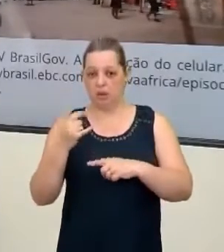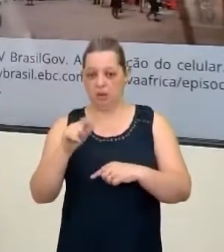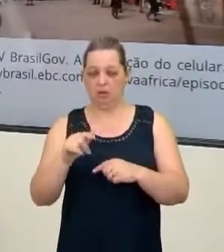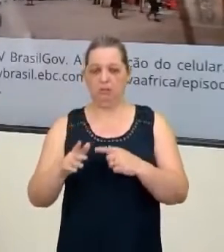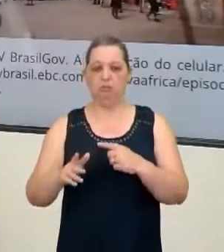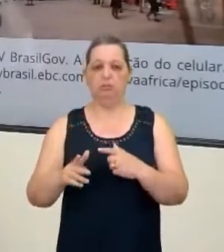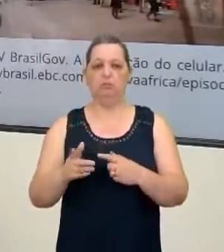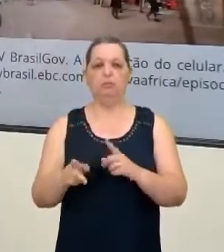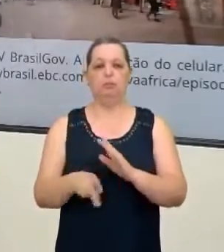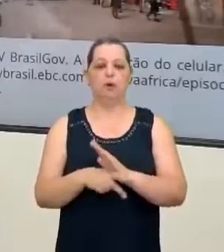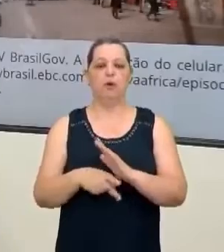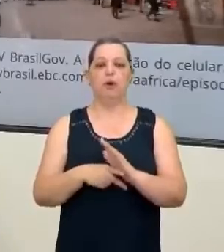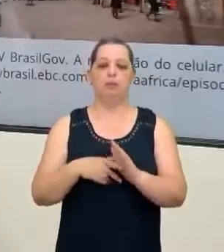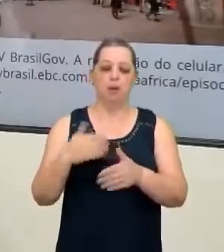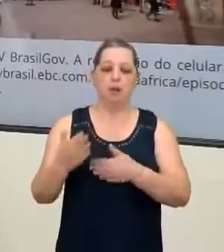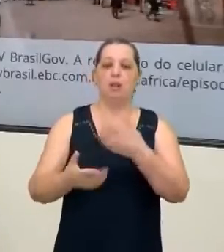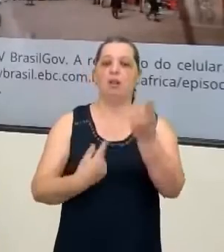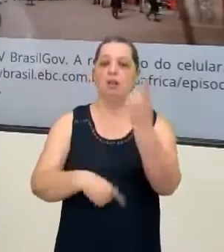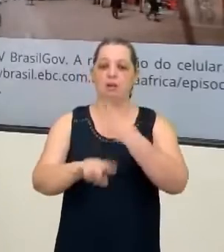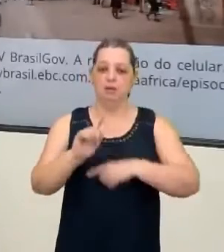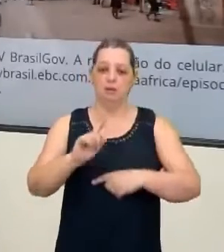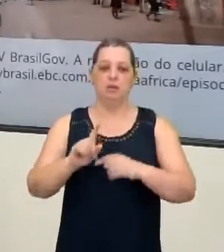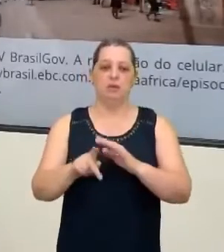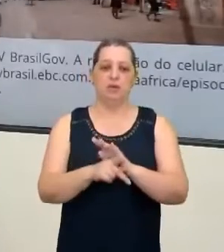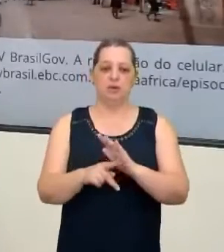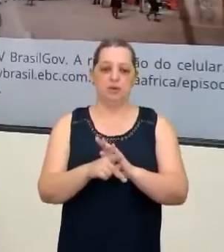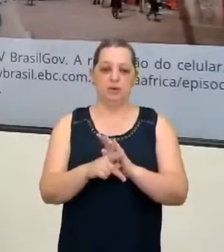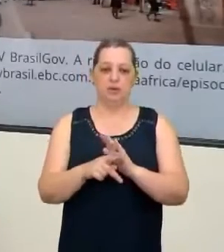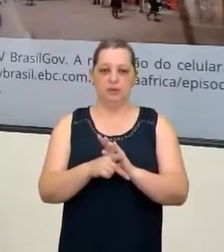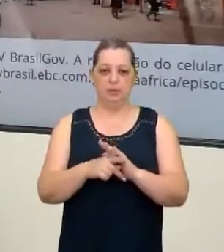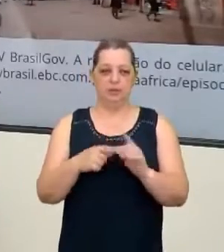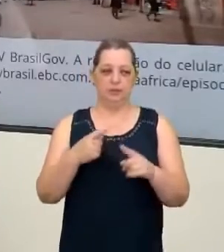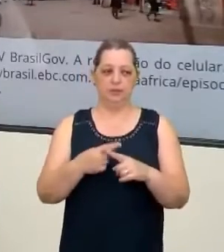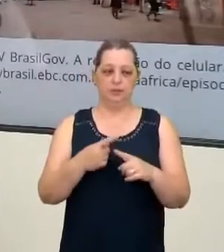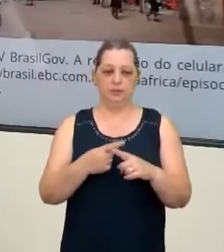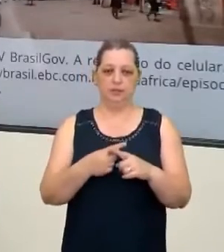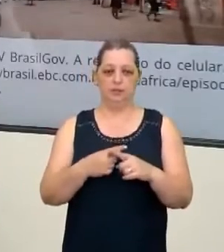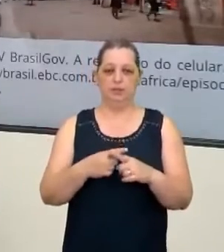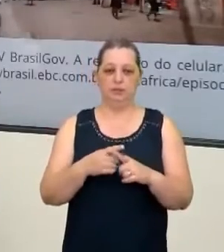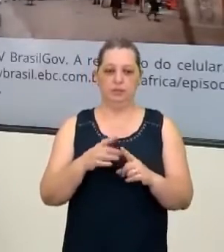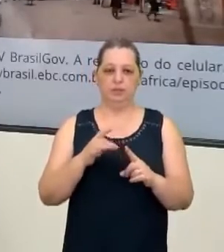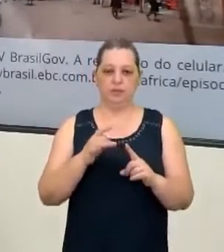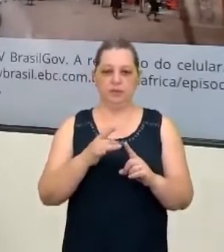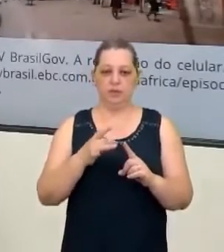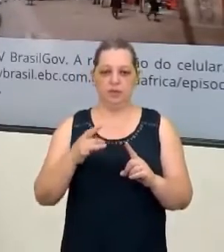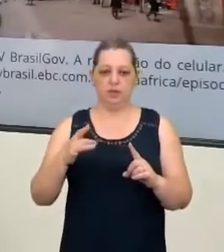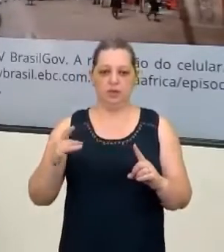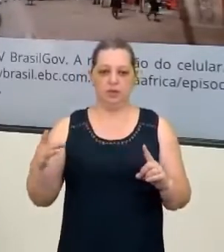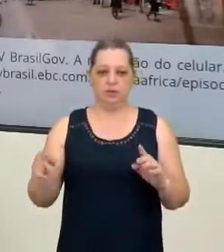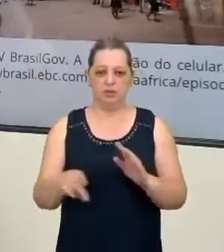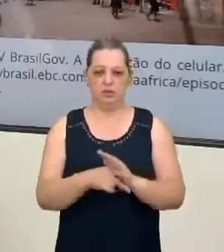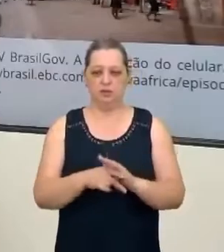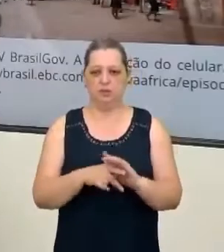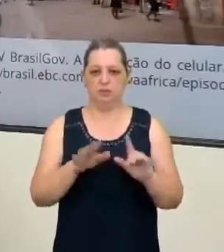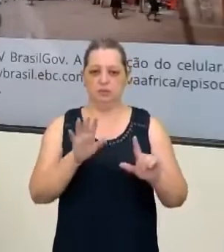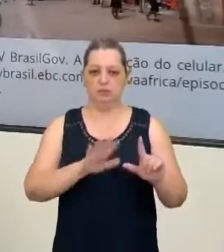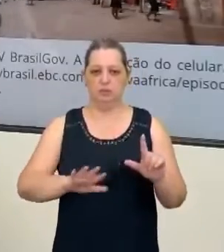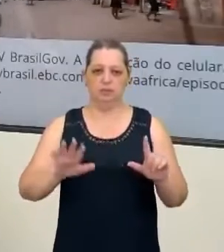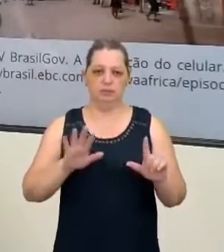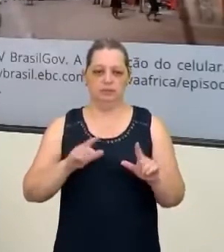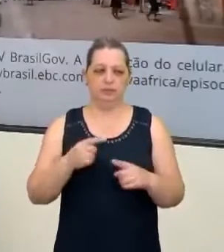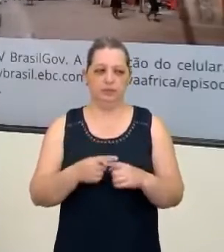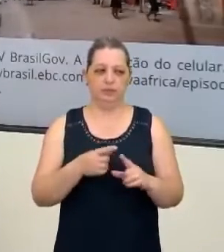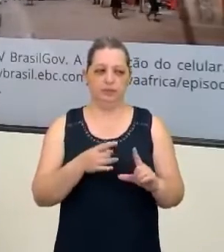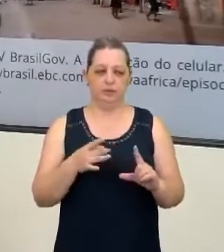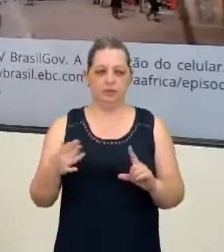avanço do celular, o Wi-Fi nas praças públicas. E esse aqui é um software, Então, vejam a mesclagem de tecnologia